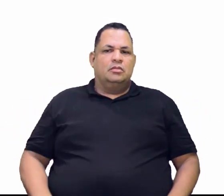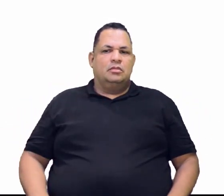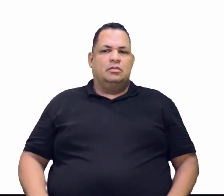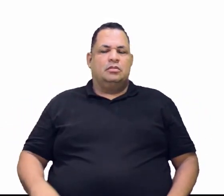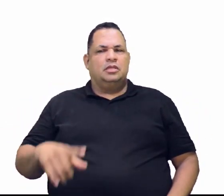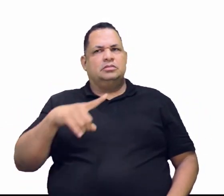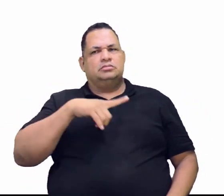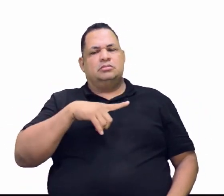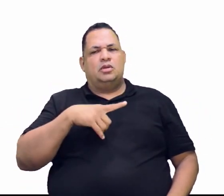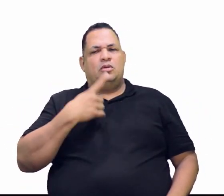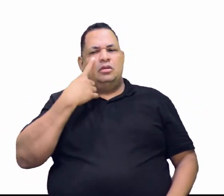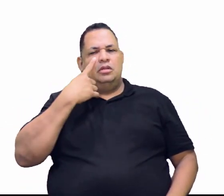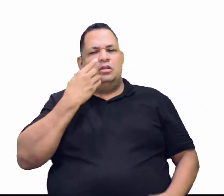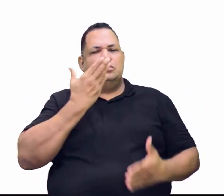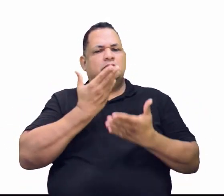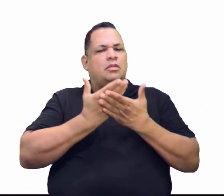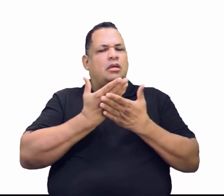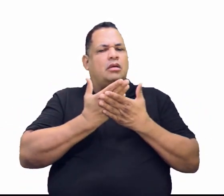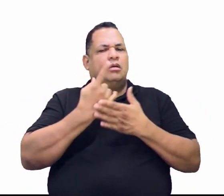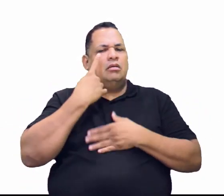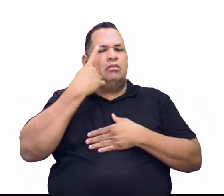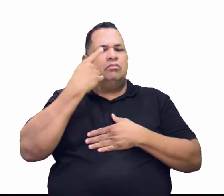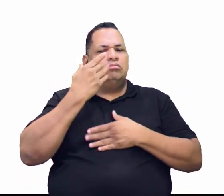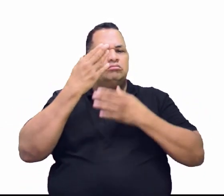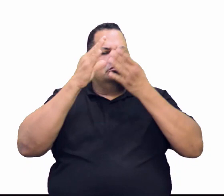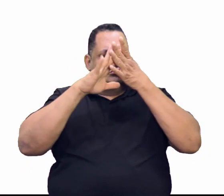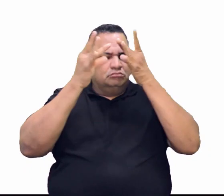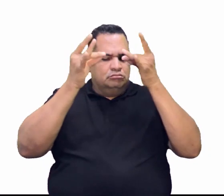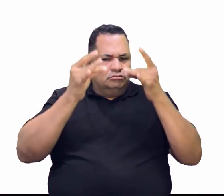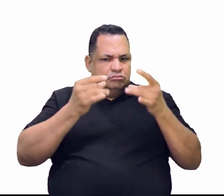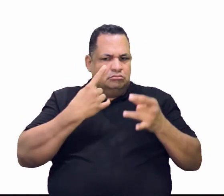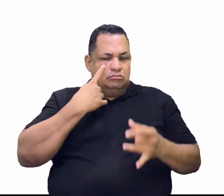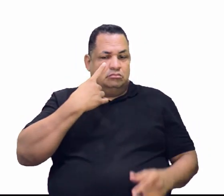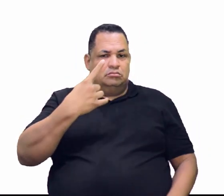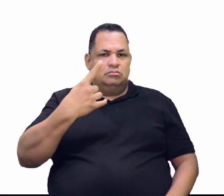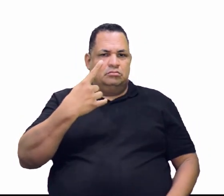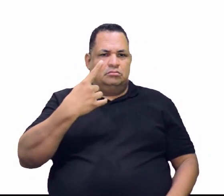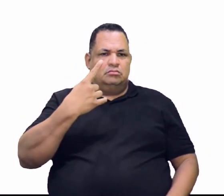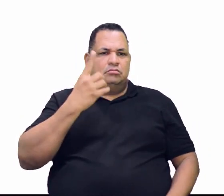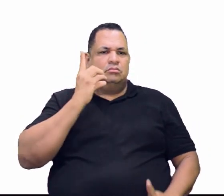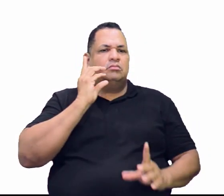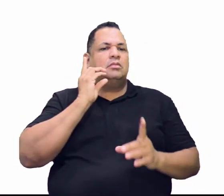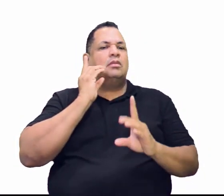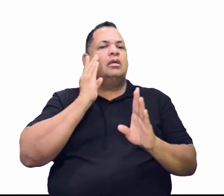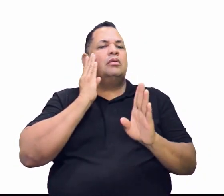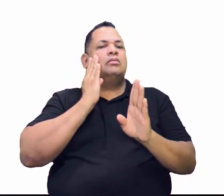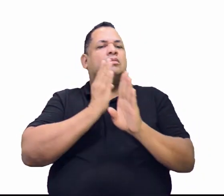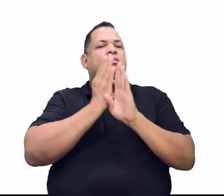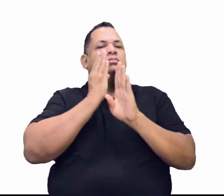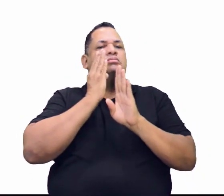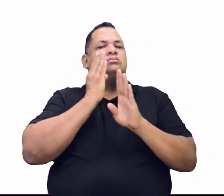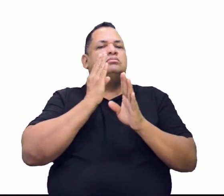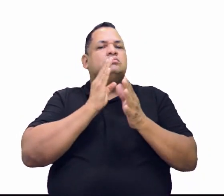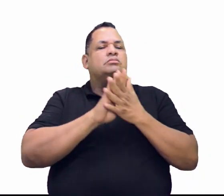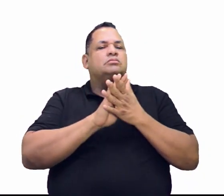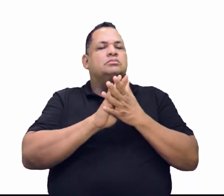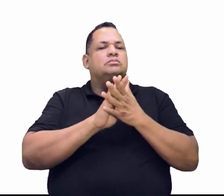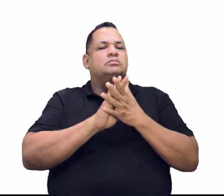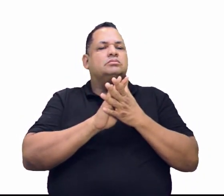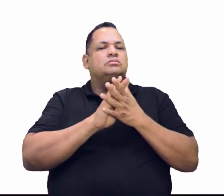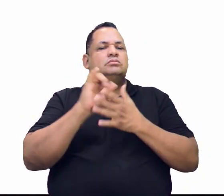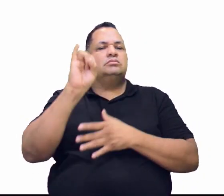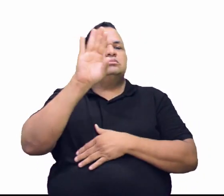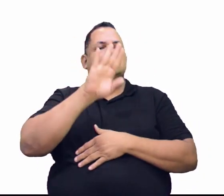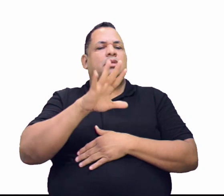Bem, eu recebi algum erro, né? Na aula e tal. E aí eu cheguei nessa imagem desse senhor.